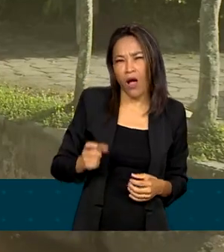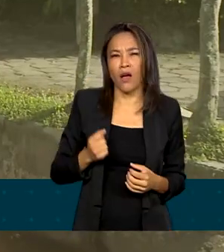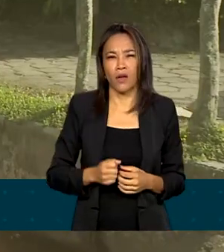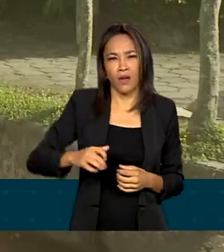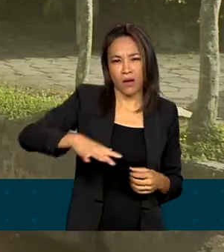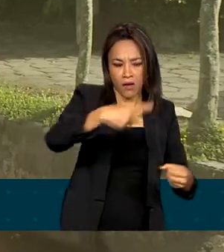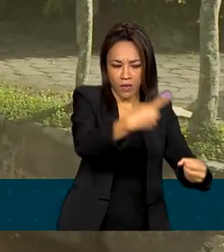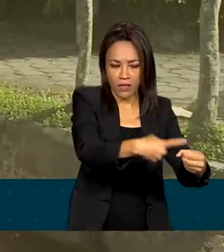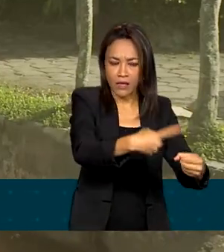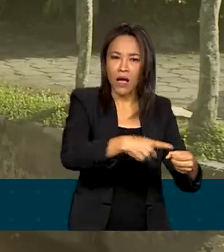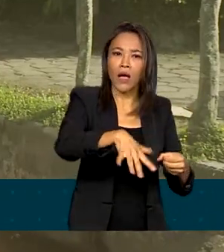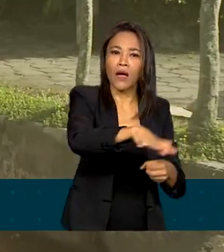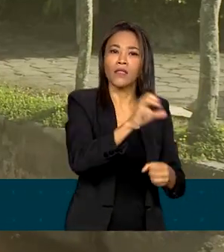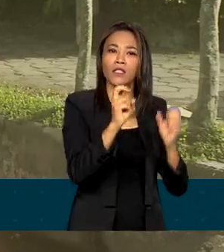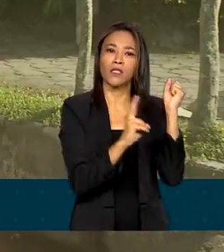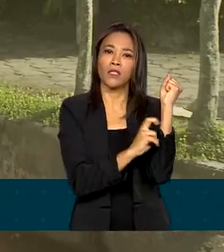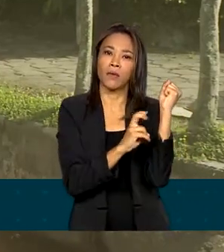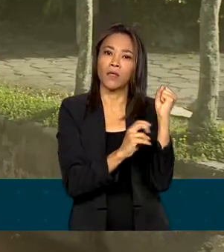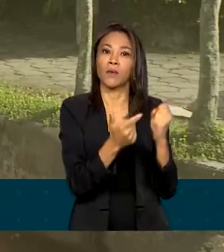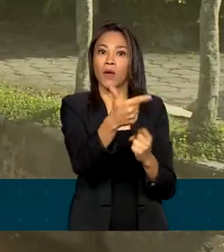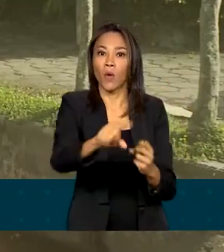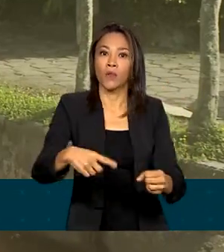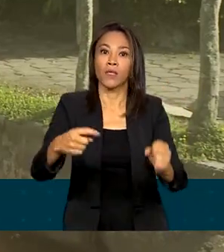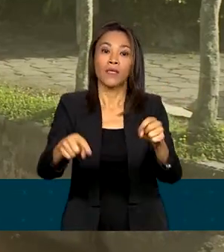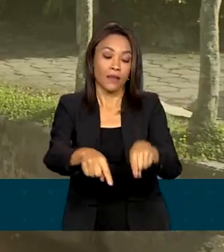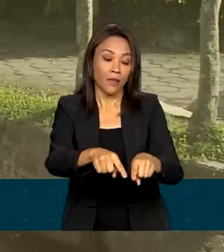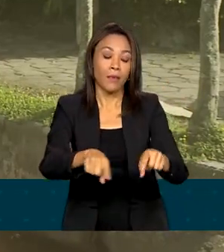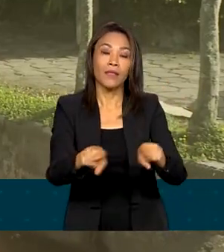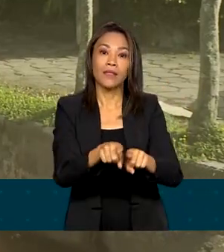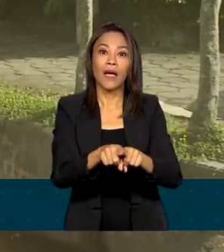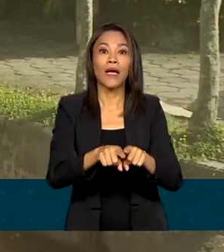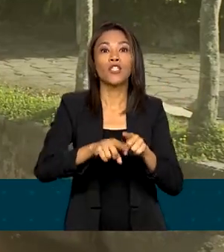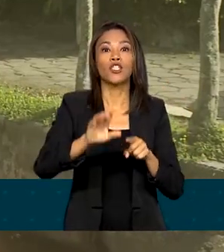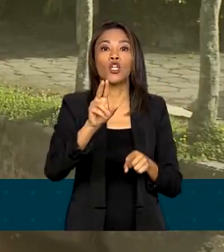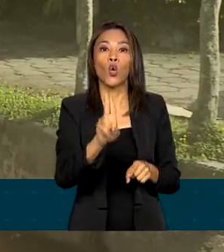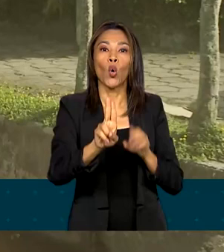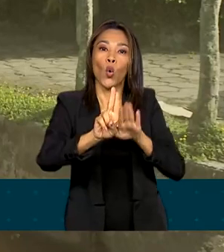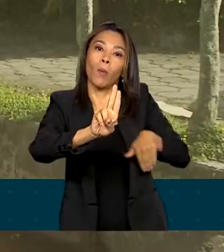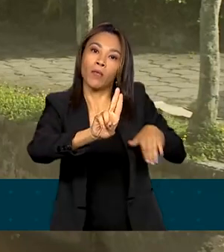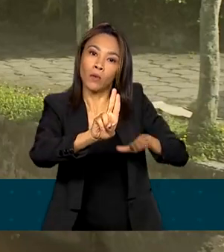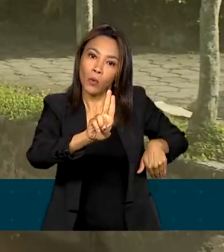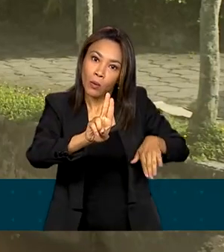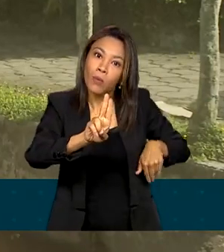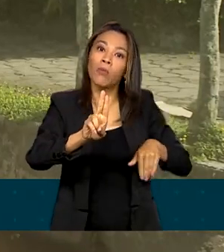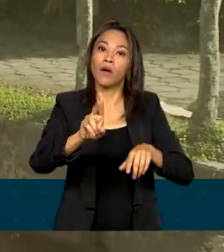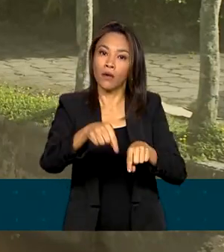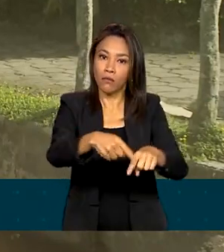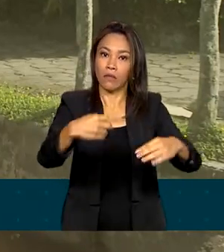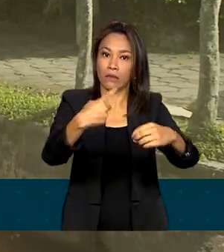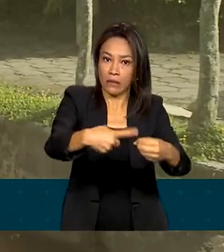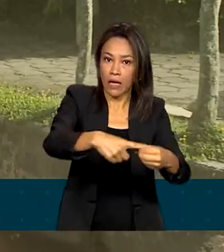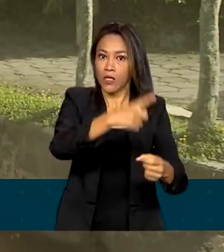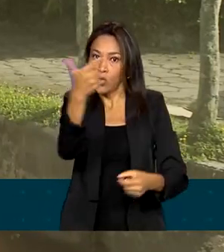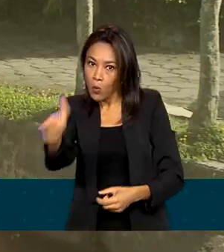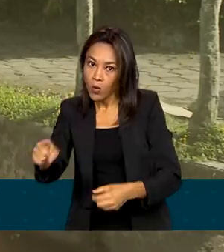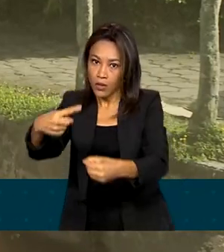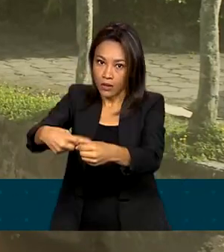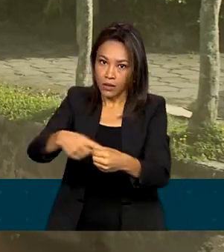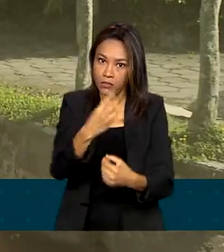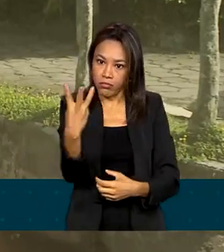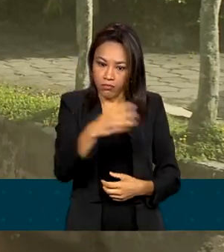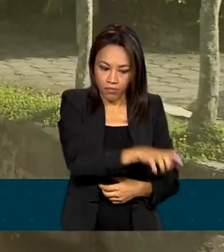Sebastião e também pra Ubatuba, aqui no litoral norte. O governo federal segue com o trabalho de